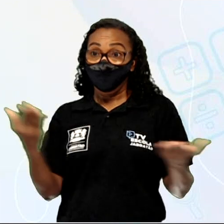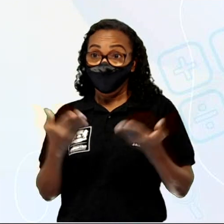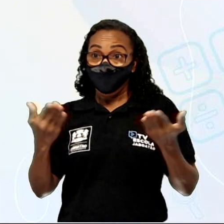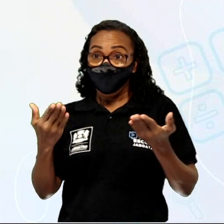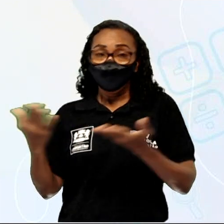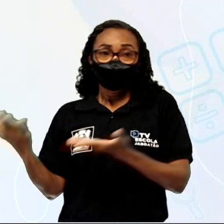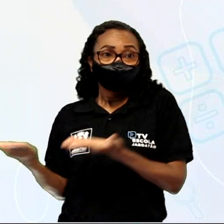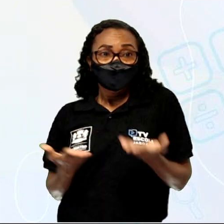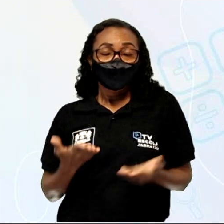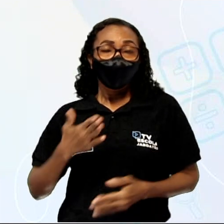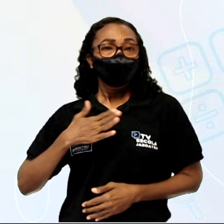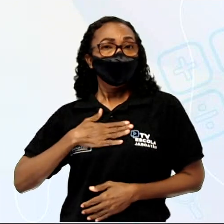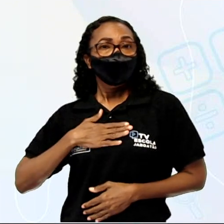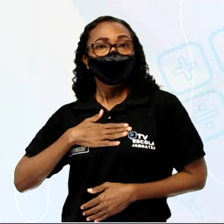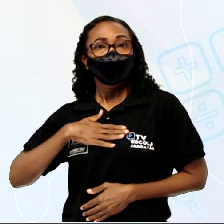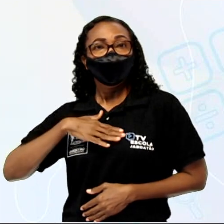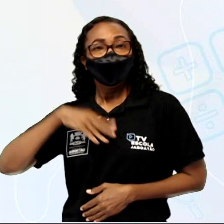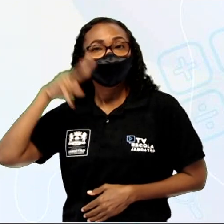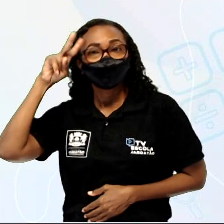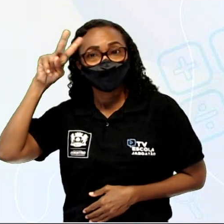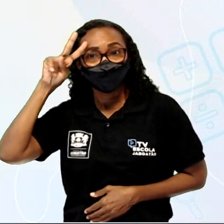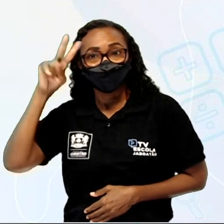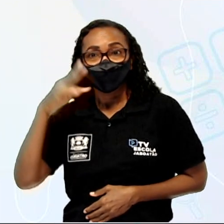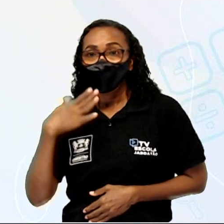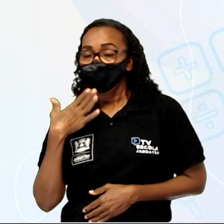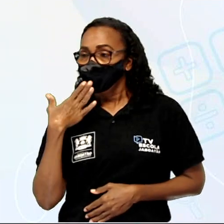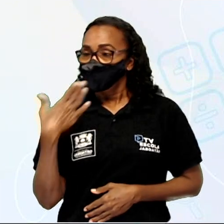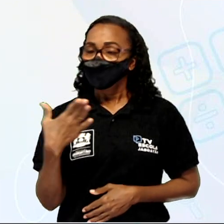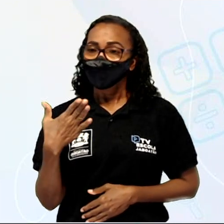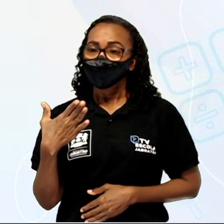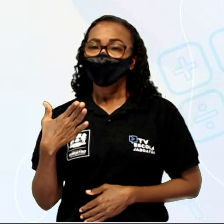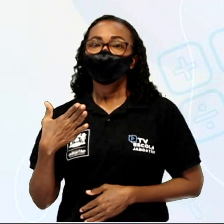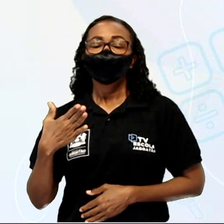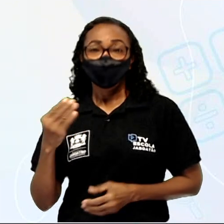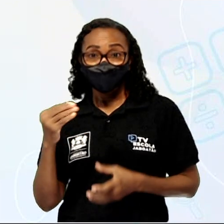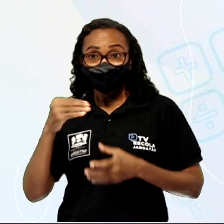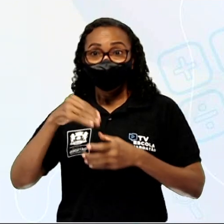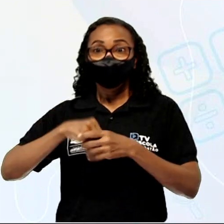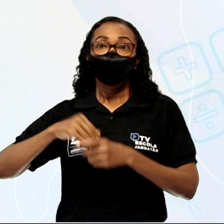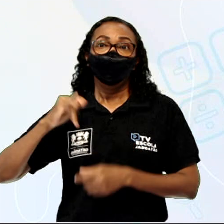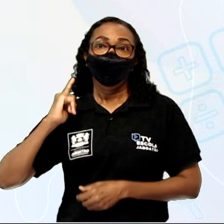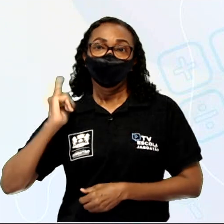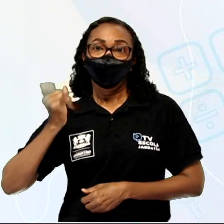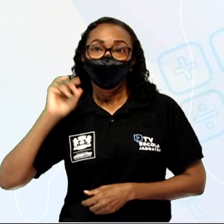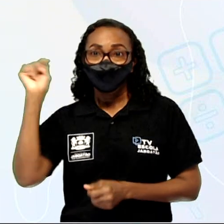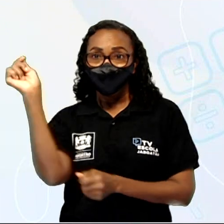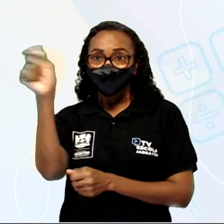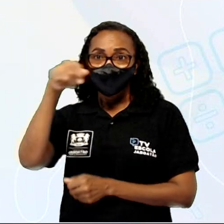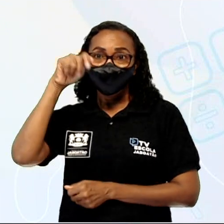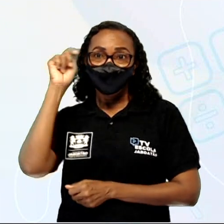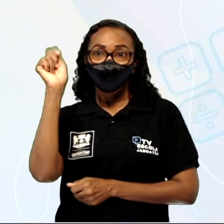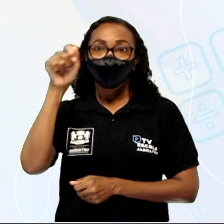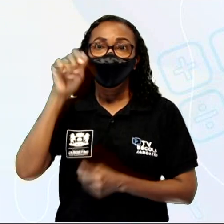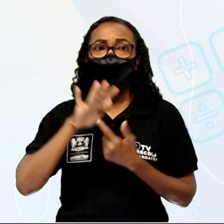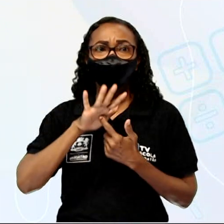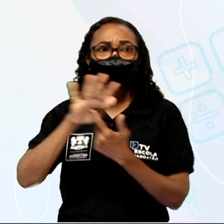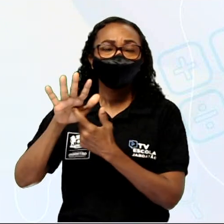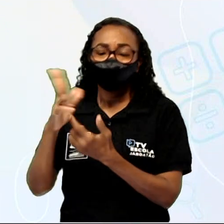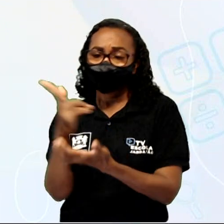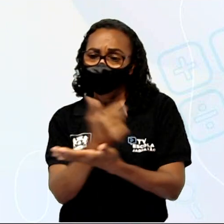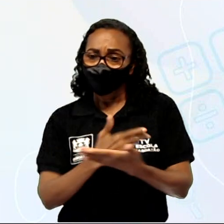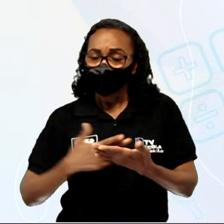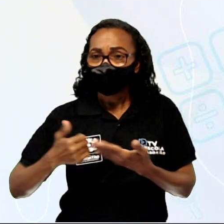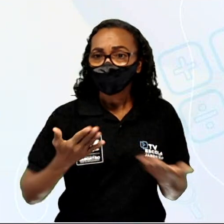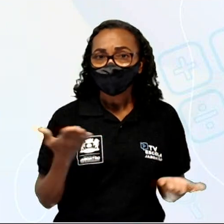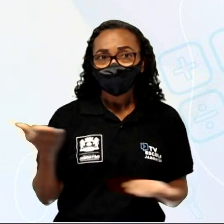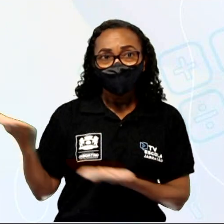minha história preferida dentro dos contos de fada, que representam aí essa pintura aí de